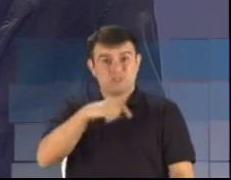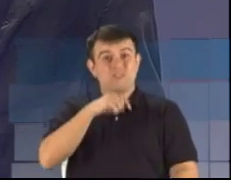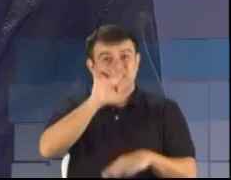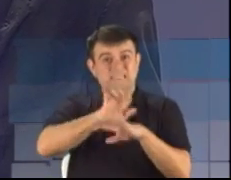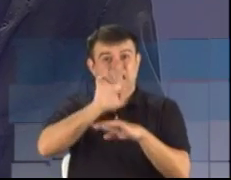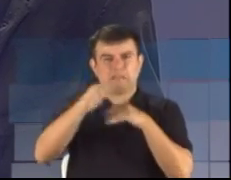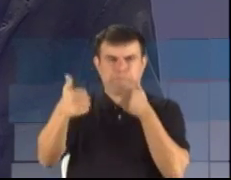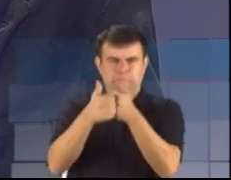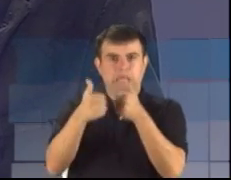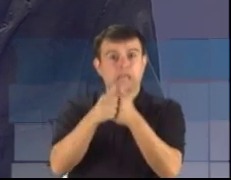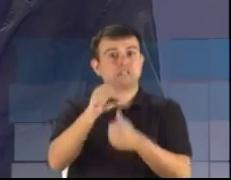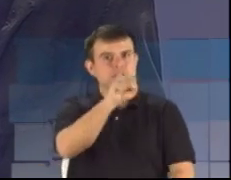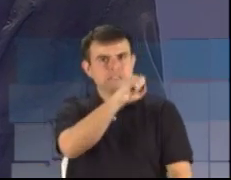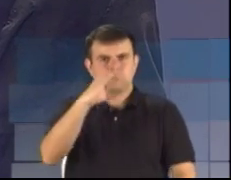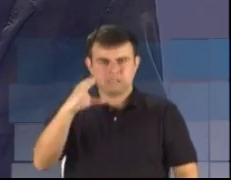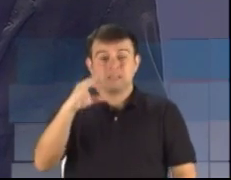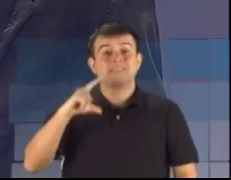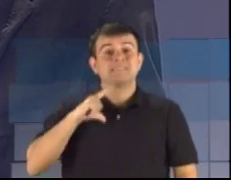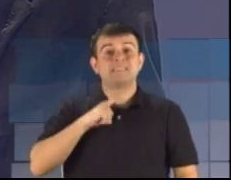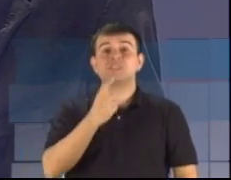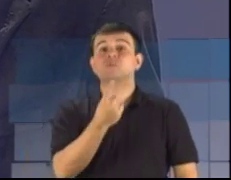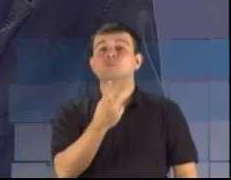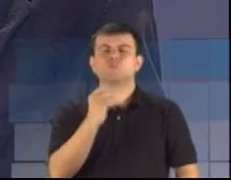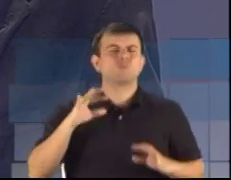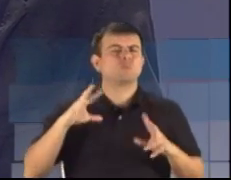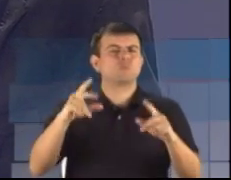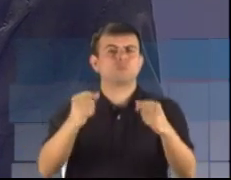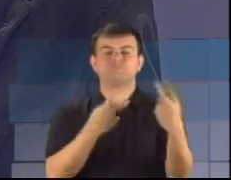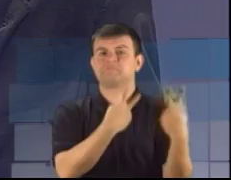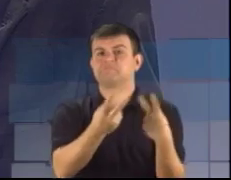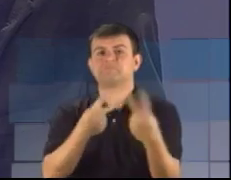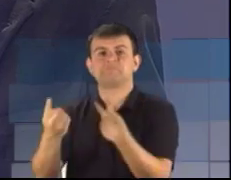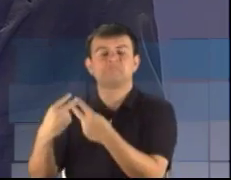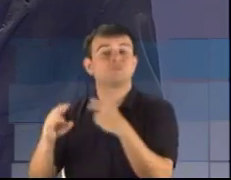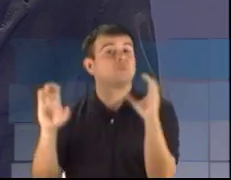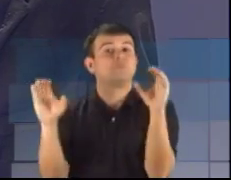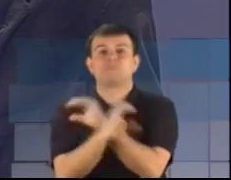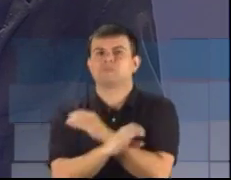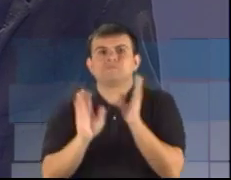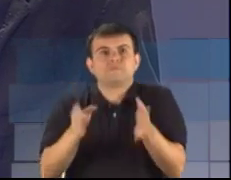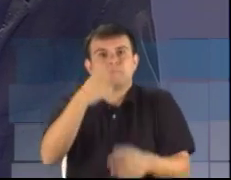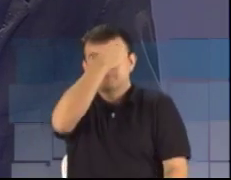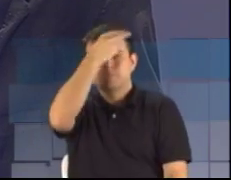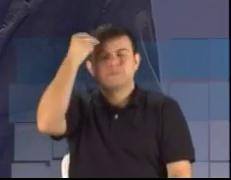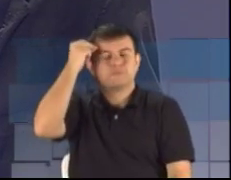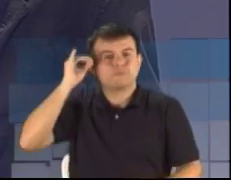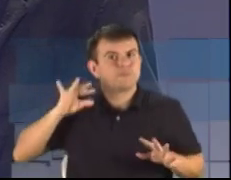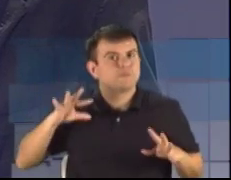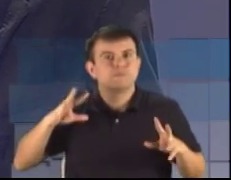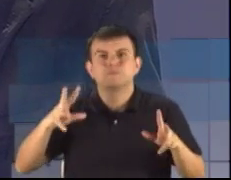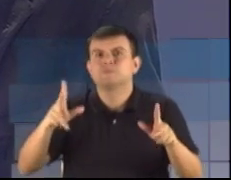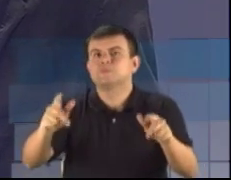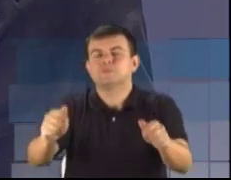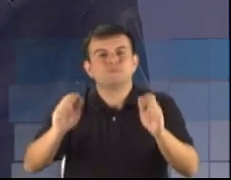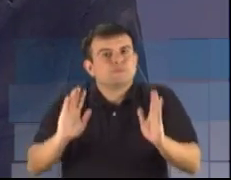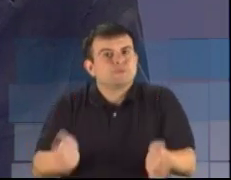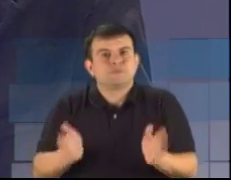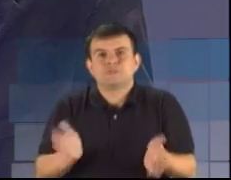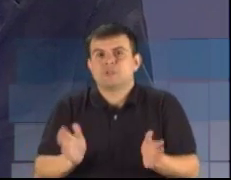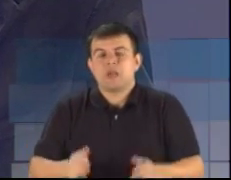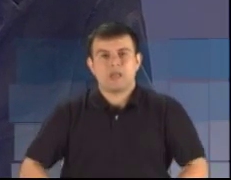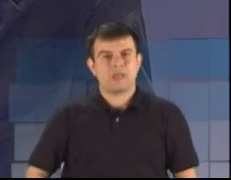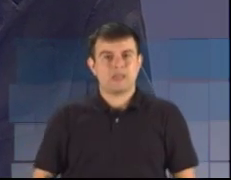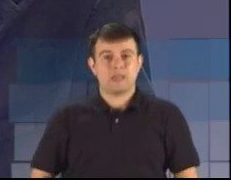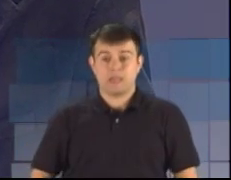tem todas as estradas, todos os acessos asfálticos, completos, todos os municípios. Quando este governo